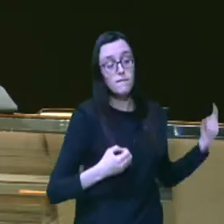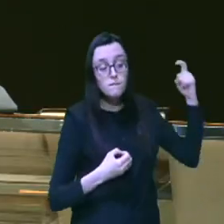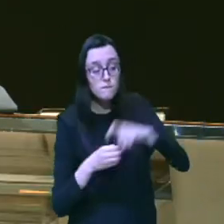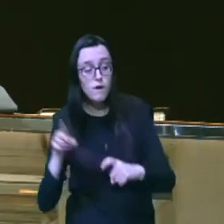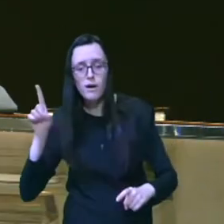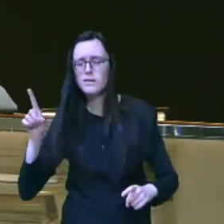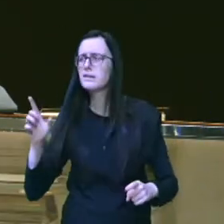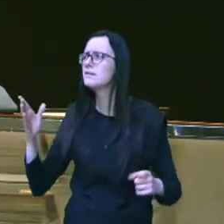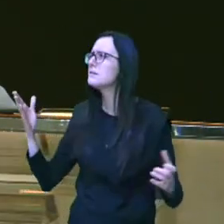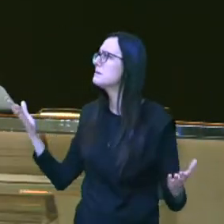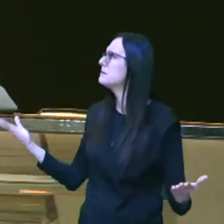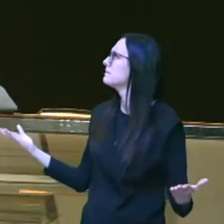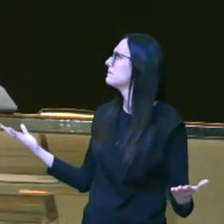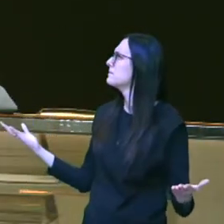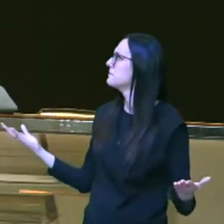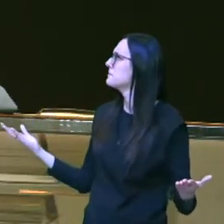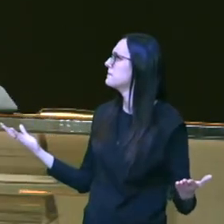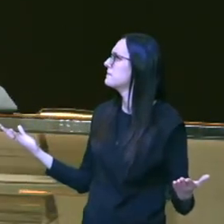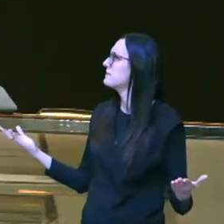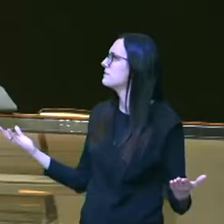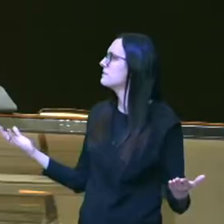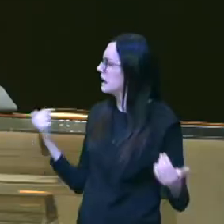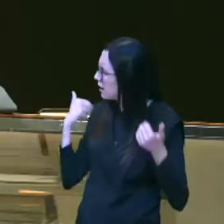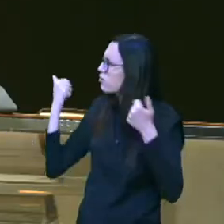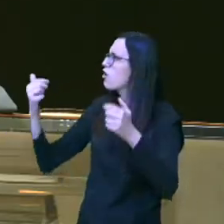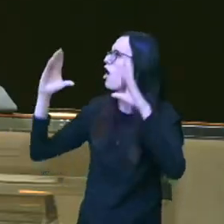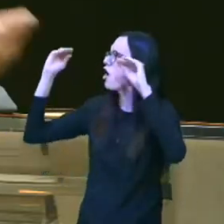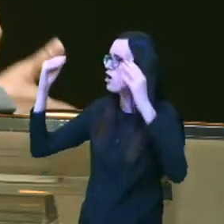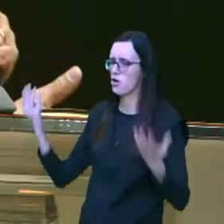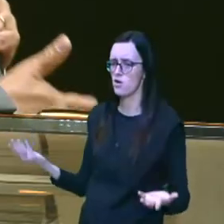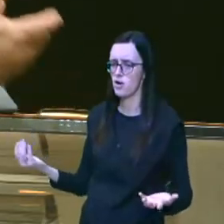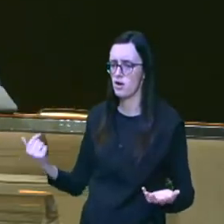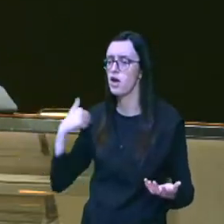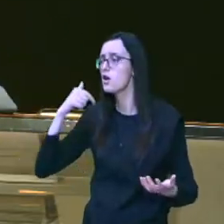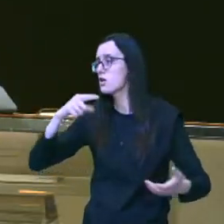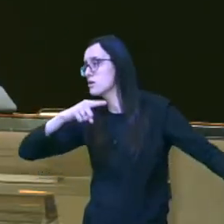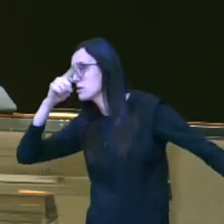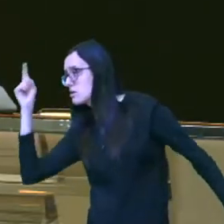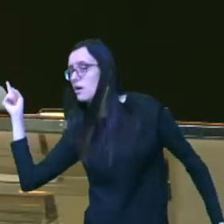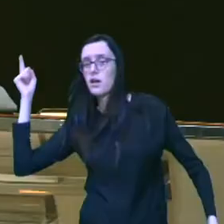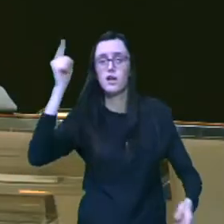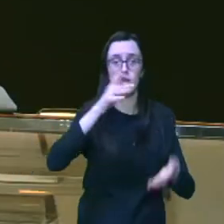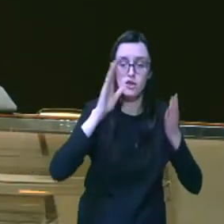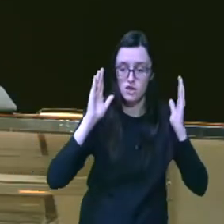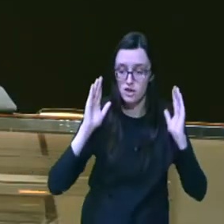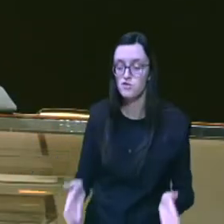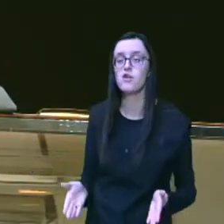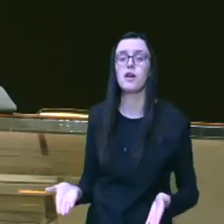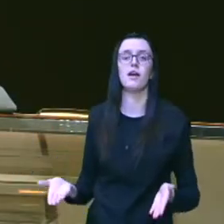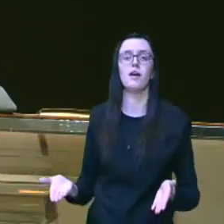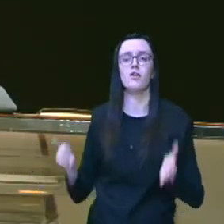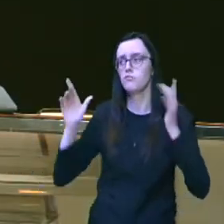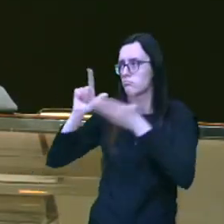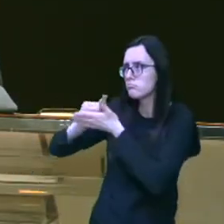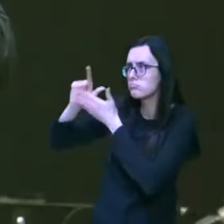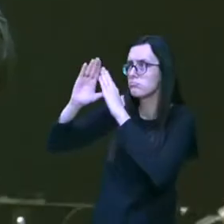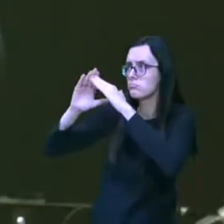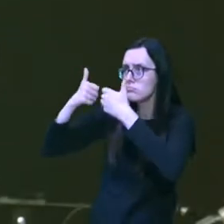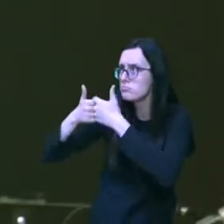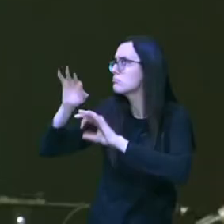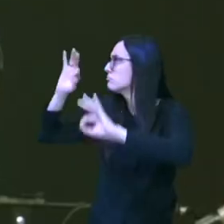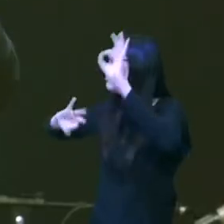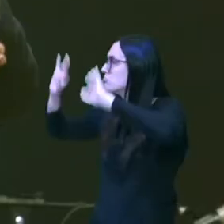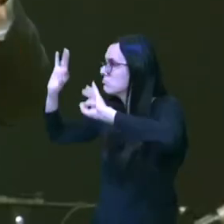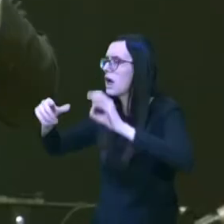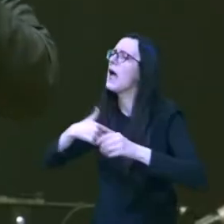eu falei senhor eu entrego a noite olha aqui eu já fui lá já limpei o templo já preparei